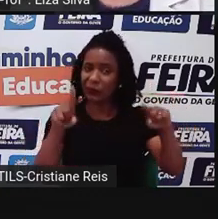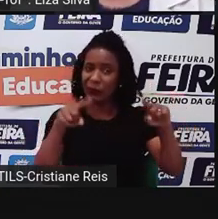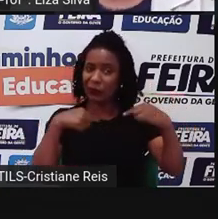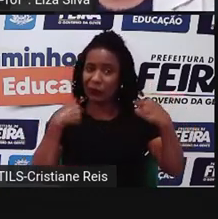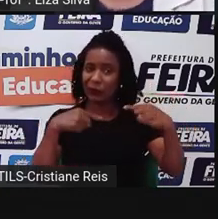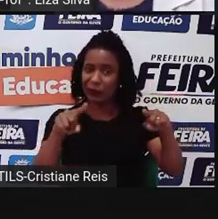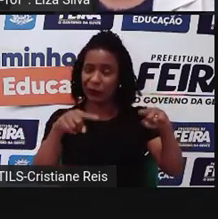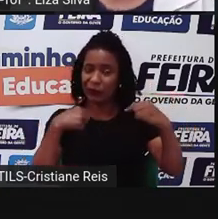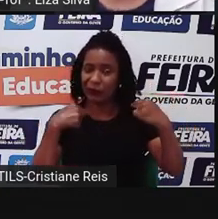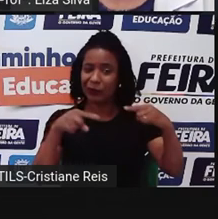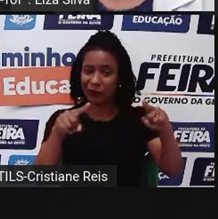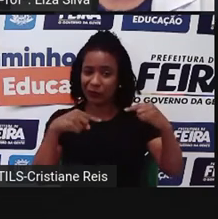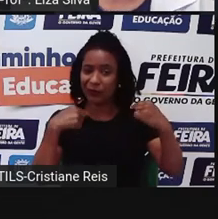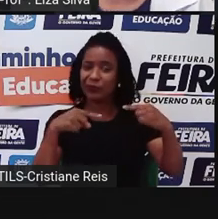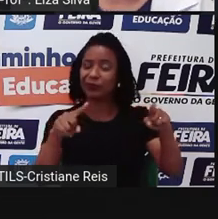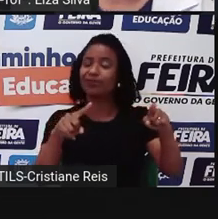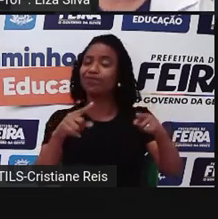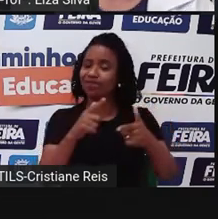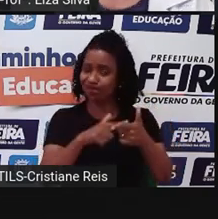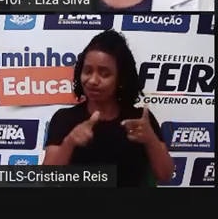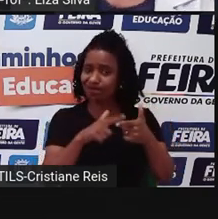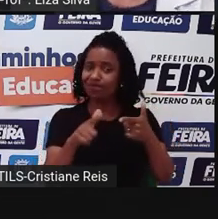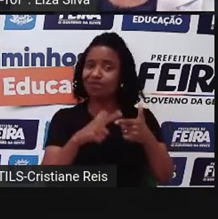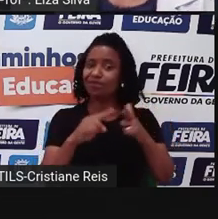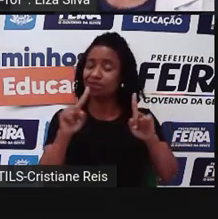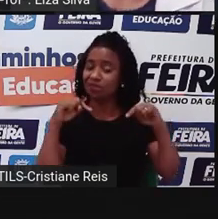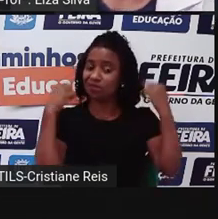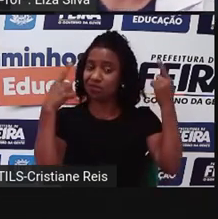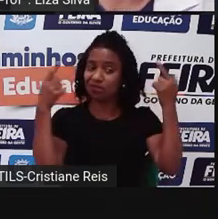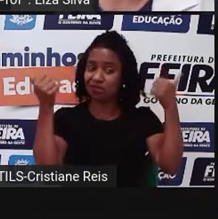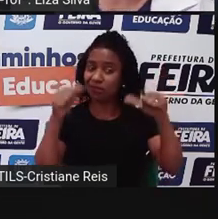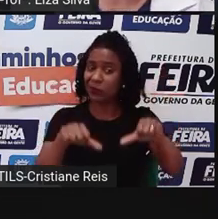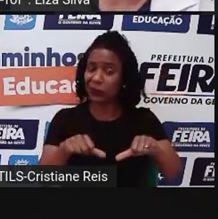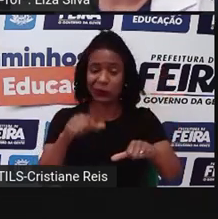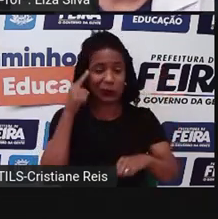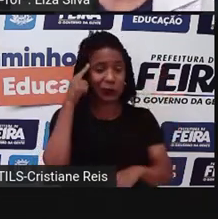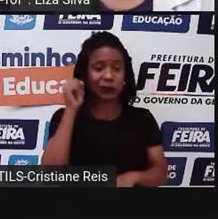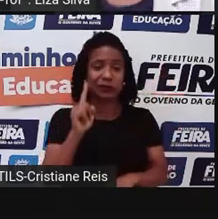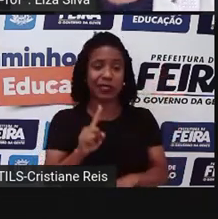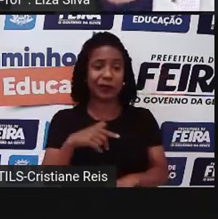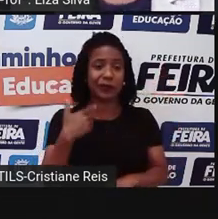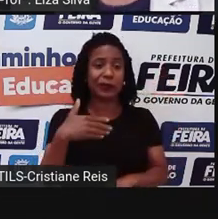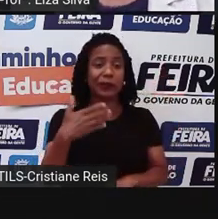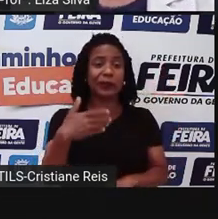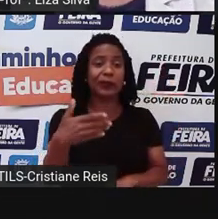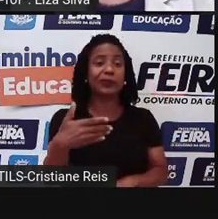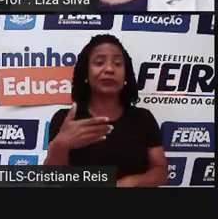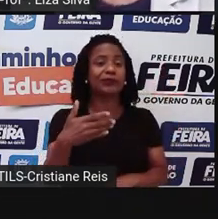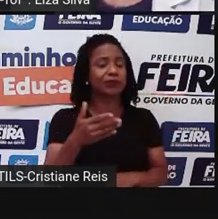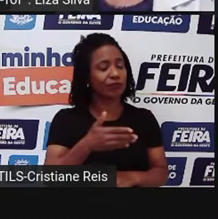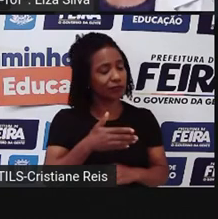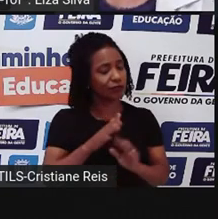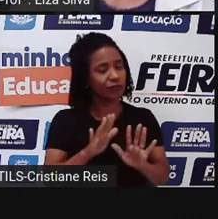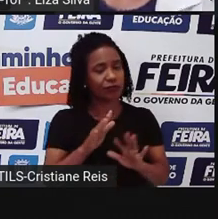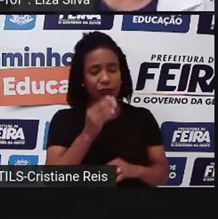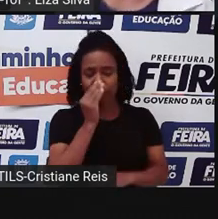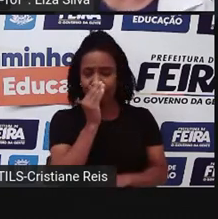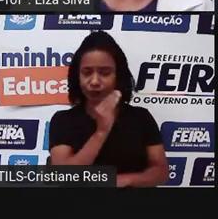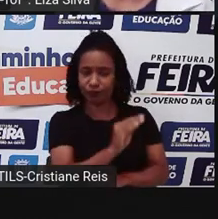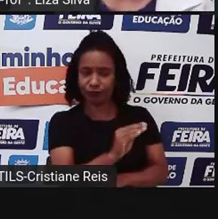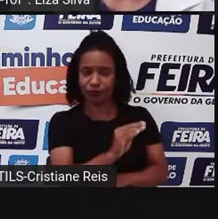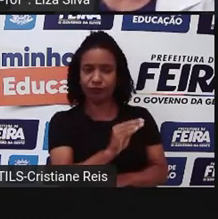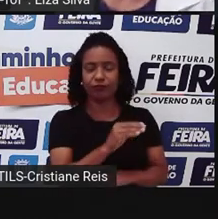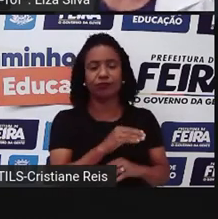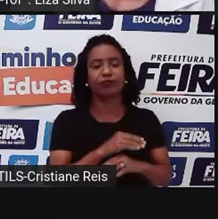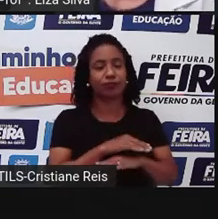gradativamente se agravando, e nós não sabemos a consequência disso aí. Então, qual é o melhor caminho? Ignorar a situação,